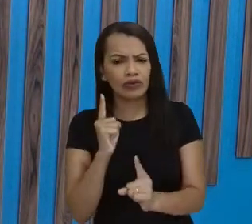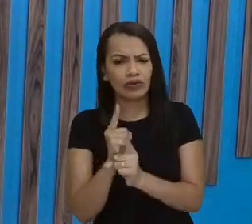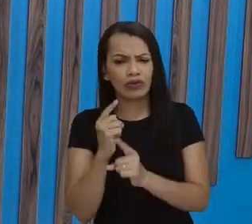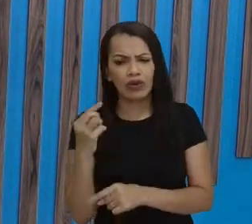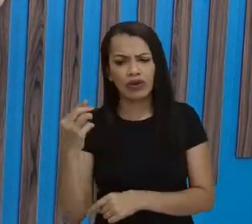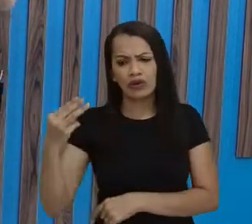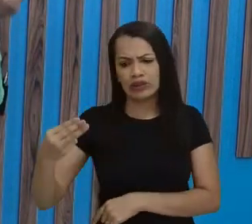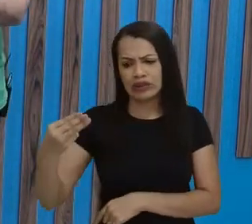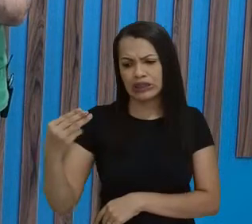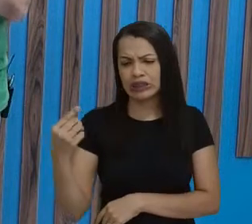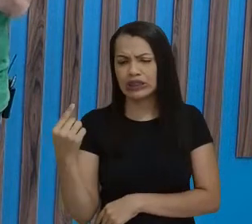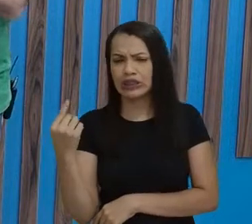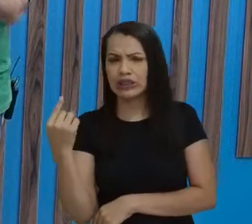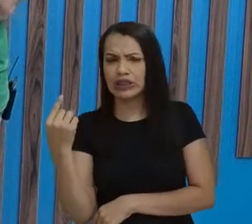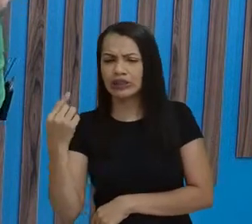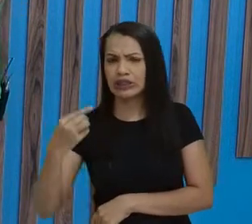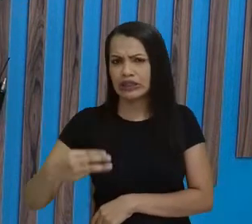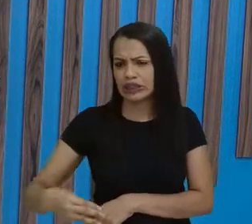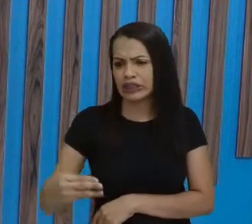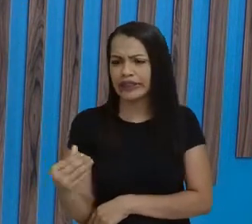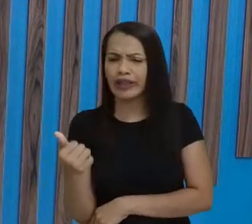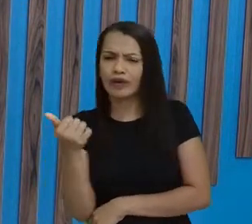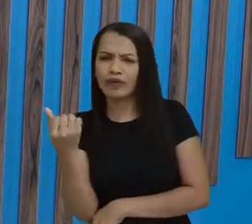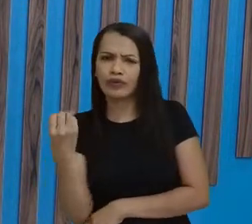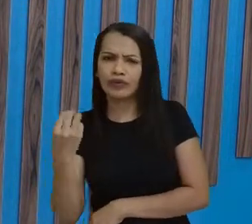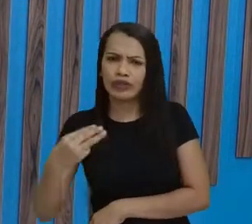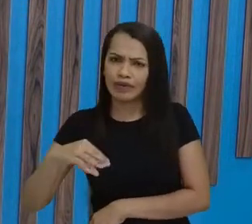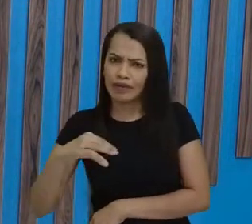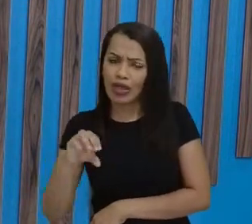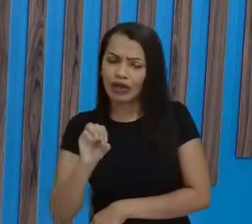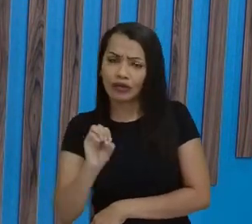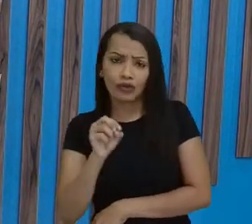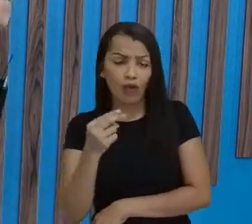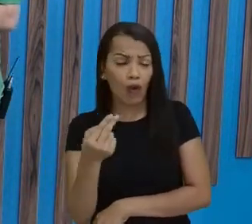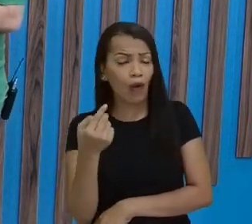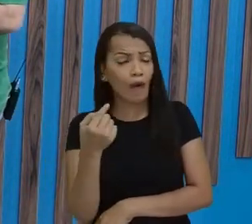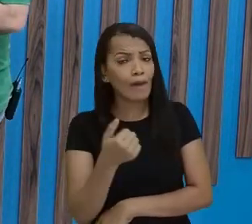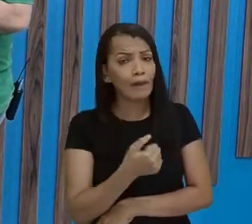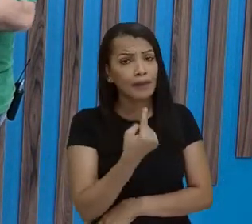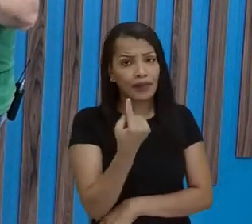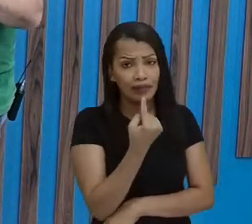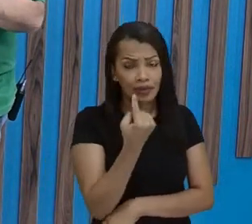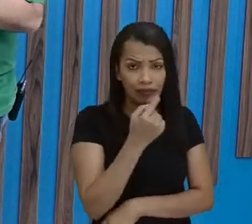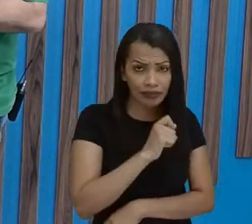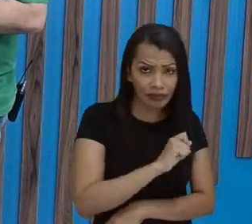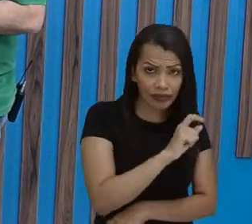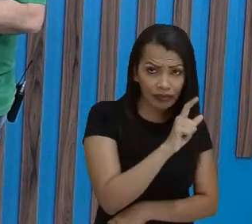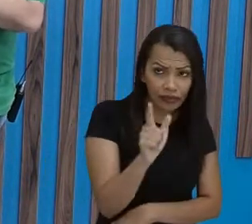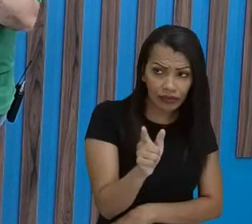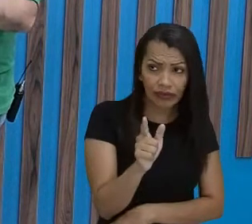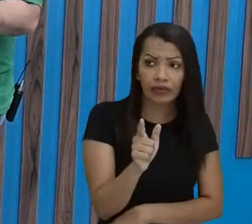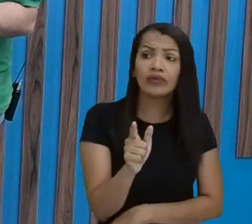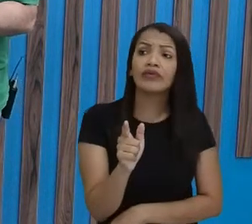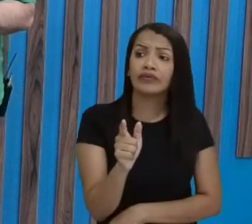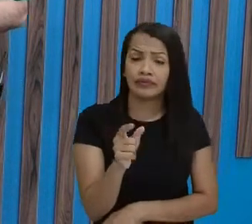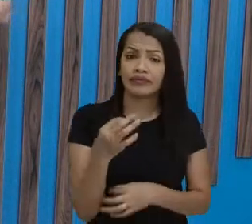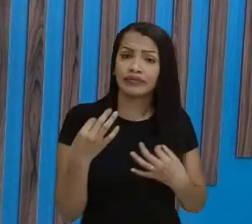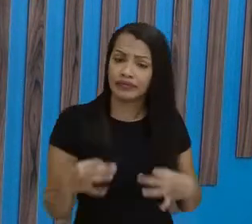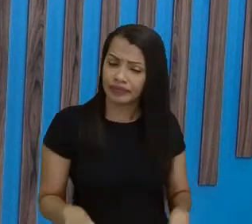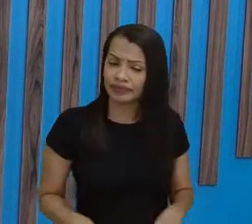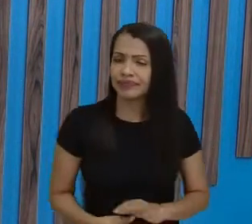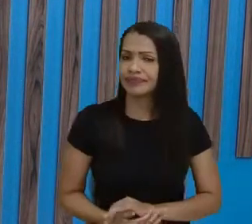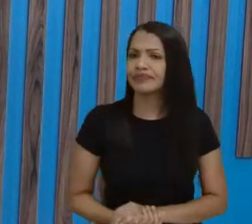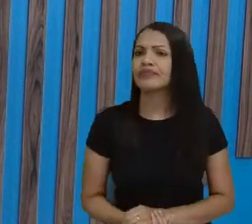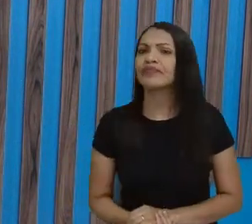de março, 1º de abril, né, mas o golpe realmente aconteceu ali por volta do dia 1º de abril,